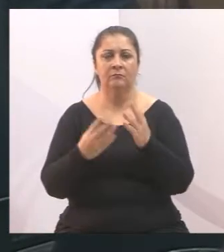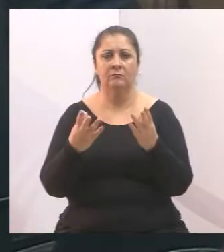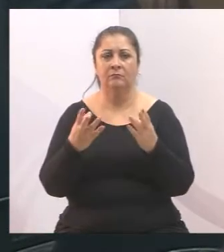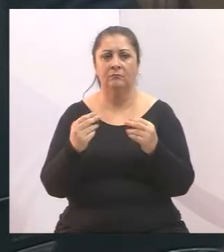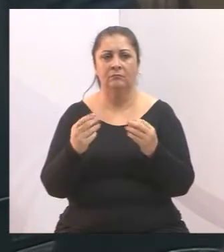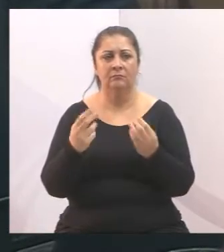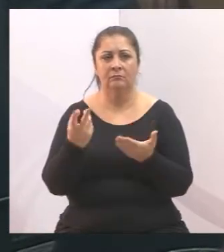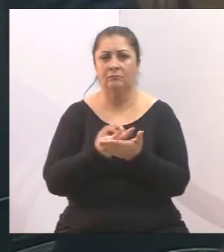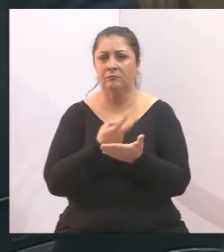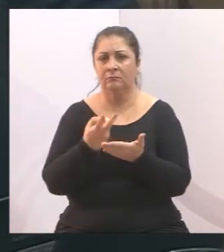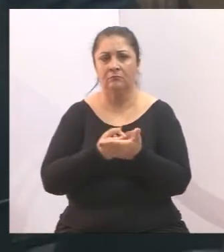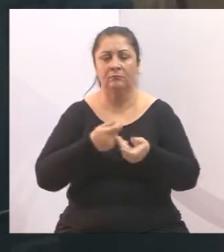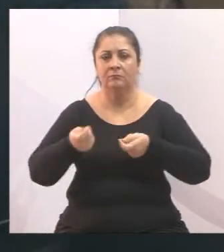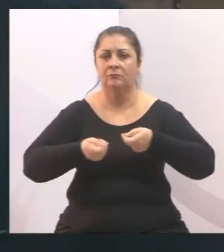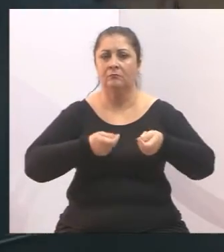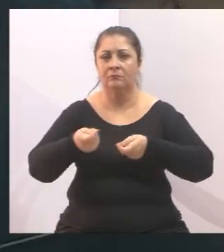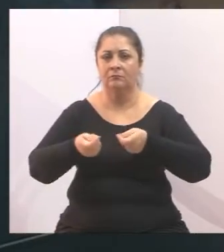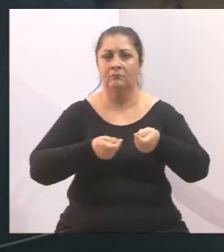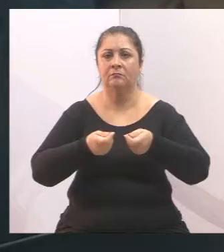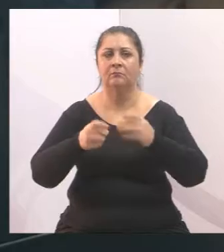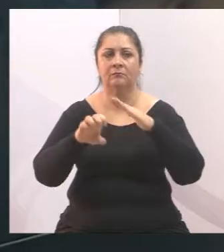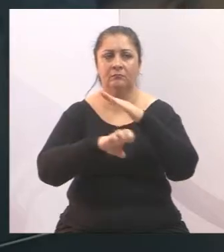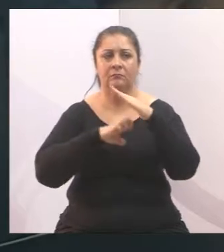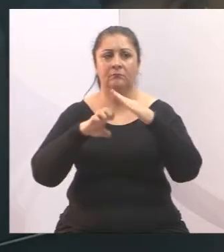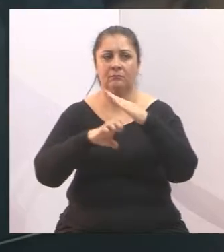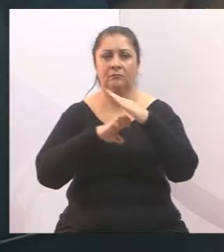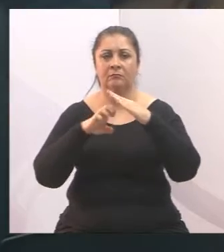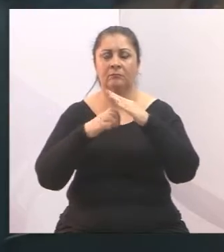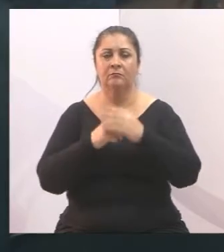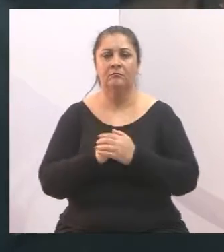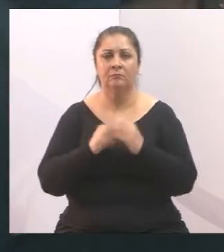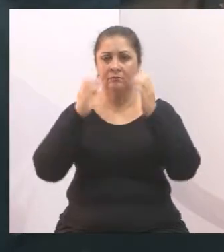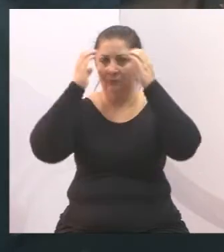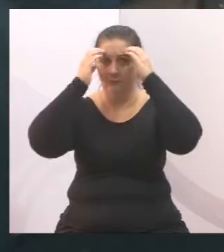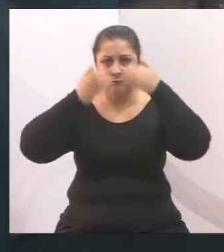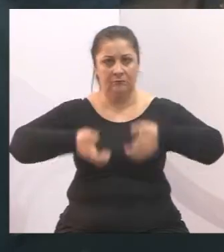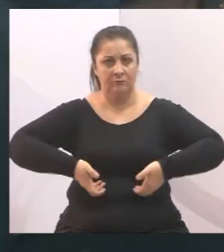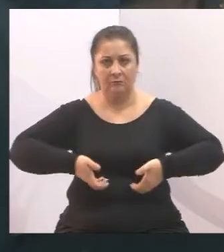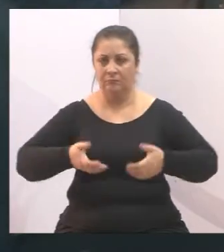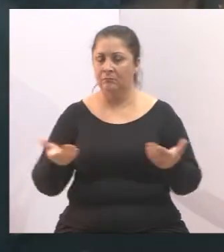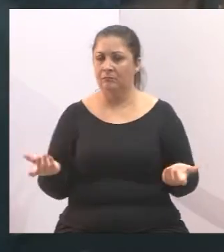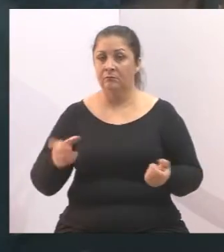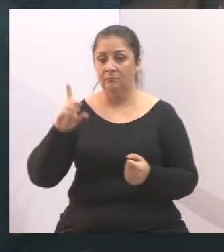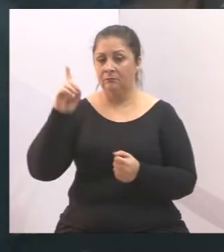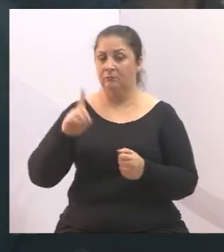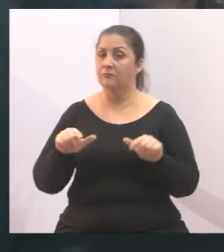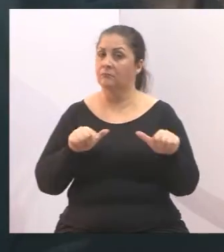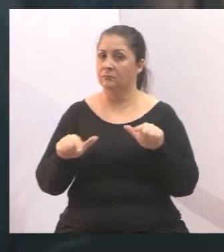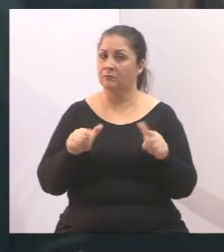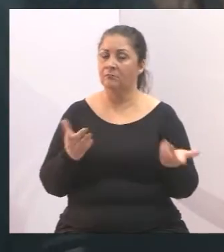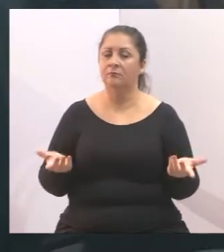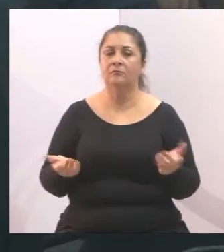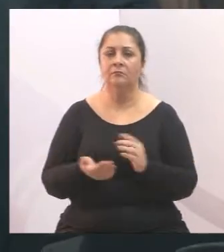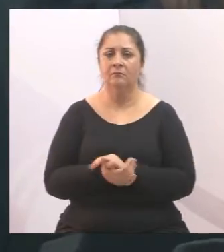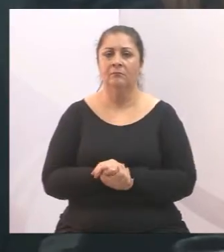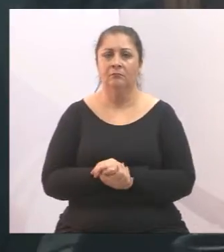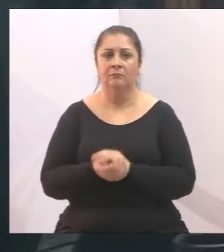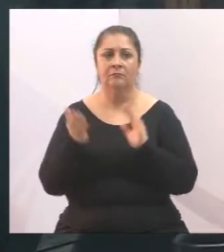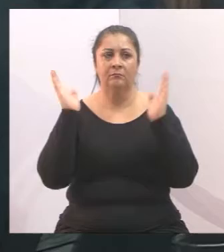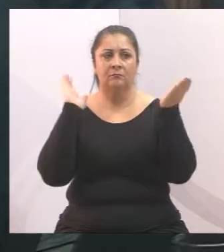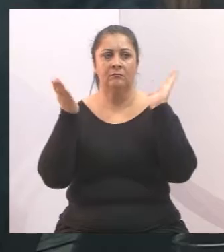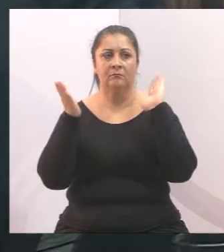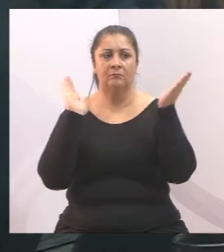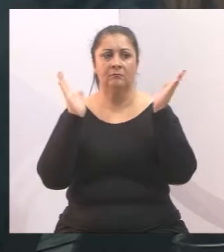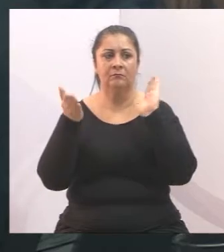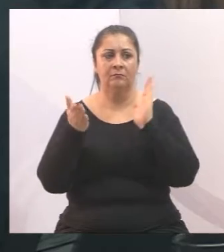irregularidades administrativas por parte da empresa, que descumpriu com vários direitos trabalhistas. Os caminhões estão